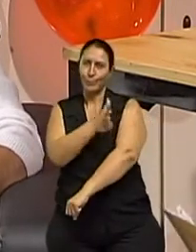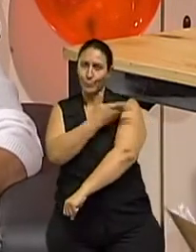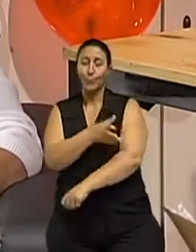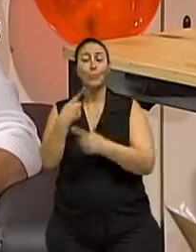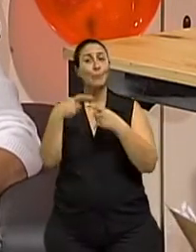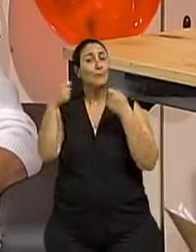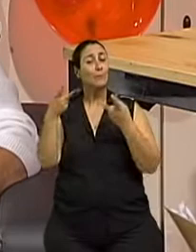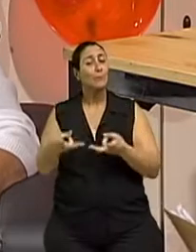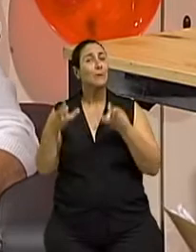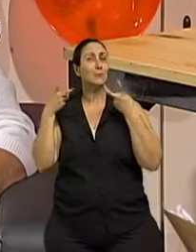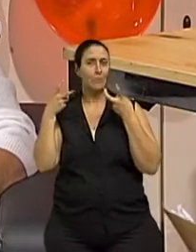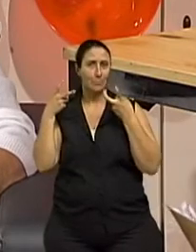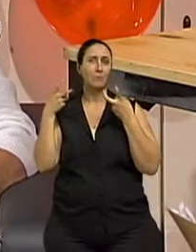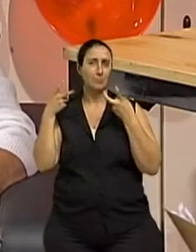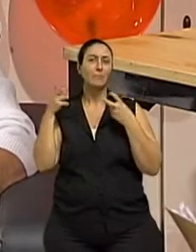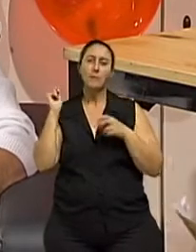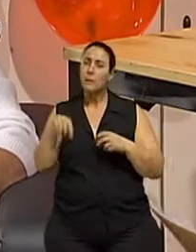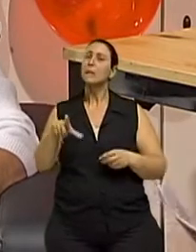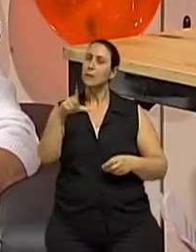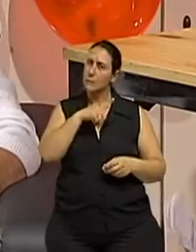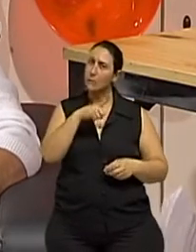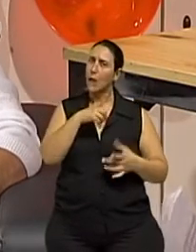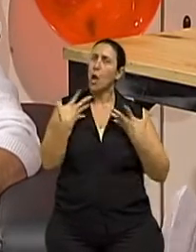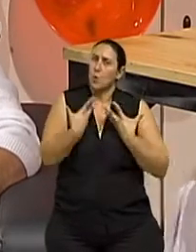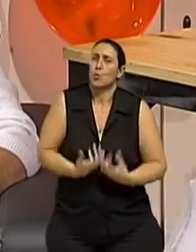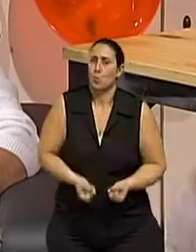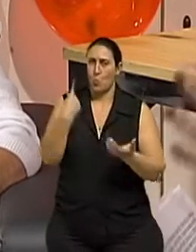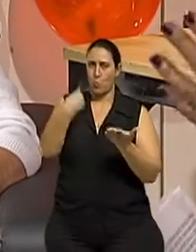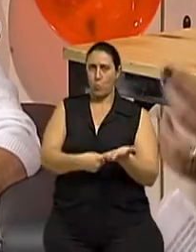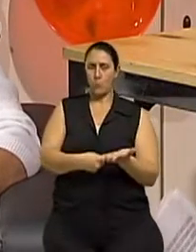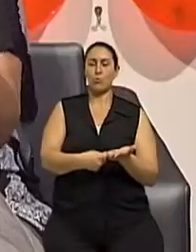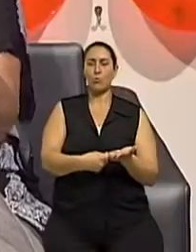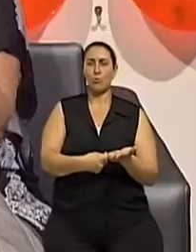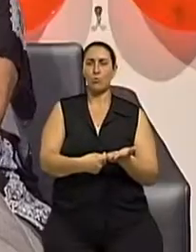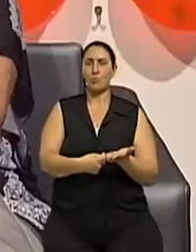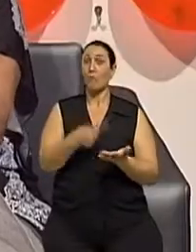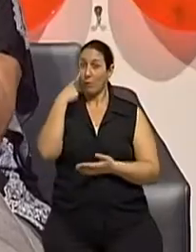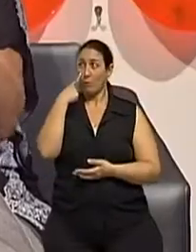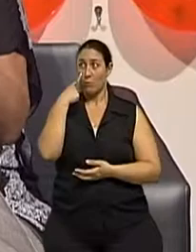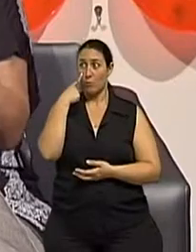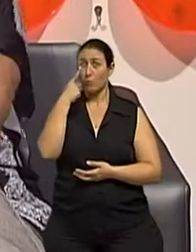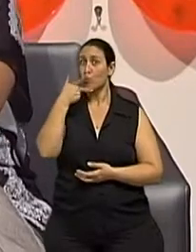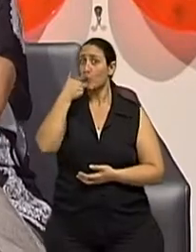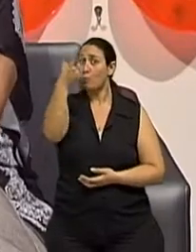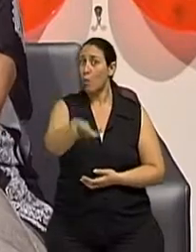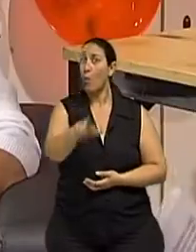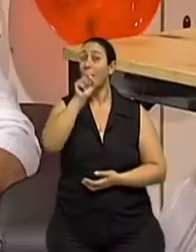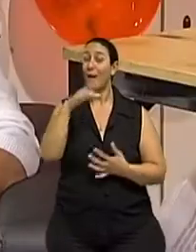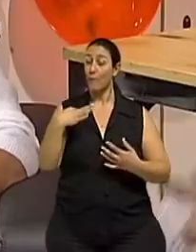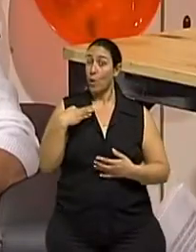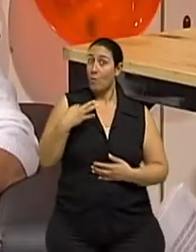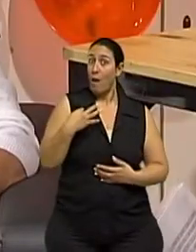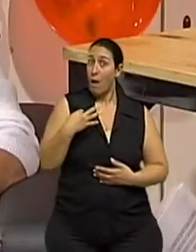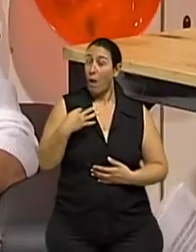perceberes que estás, sim, assumindo um compromisso. Ó, ó, estamos repetindo, assumindo um compromisso. Assumindo